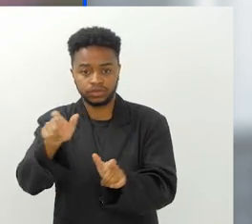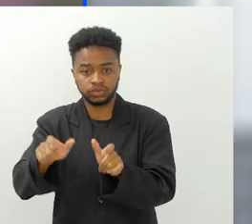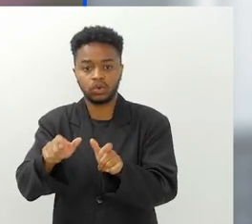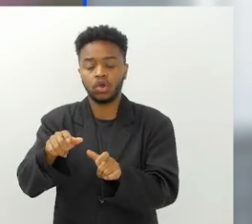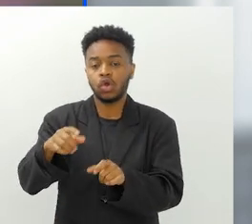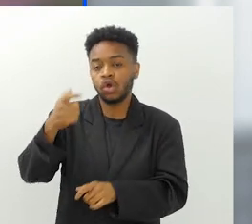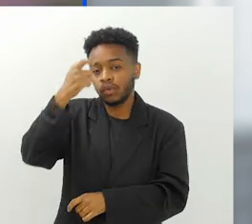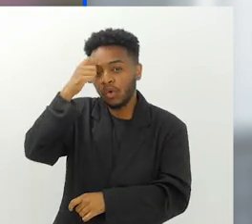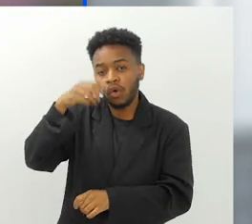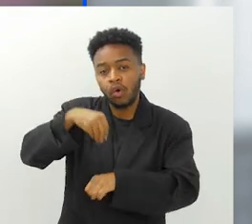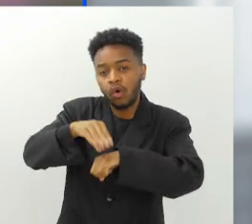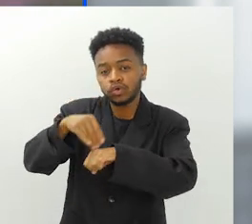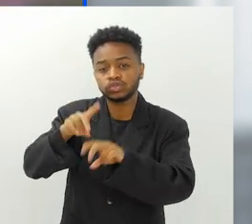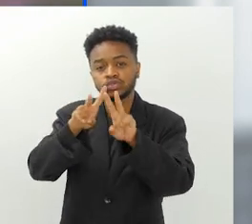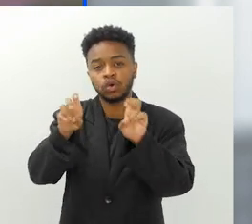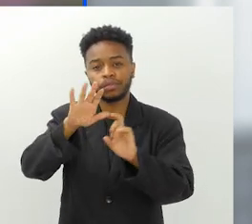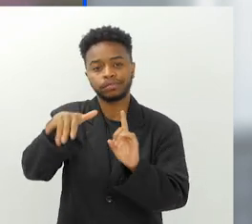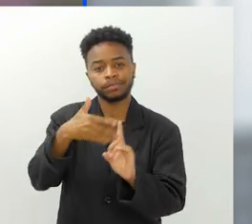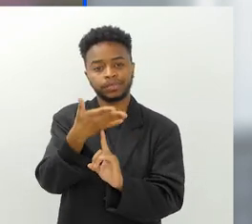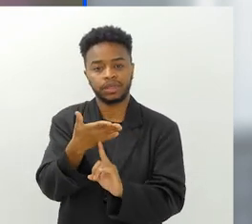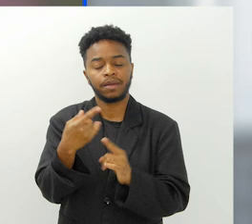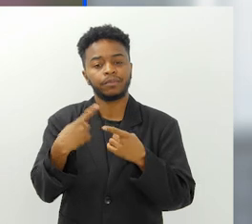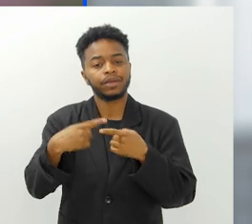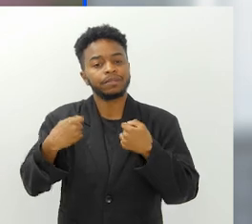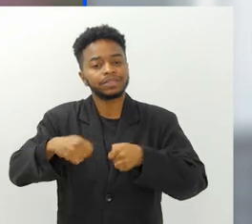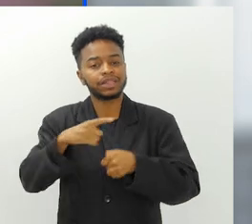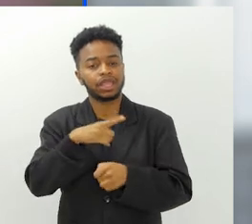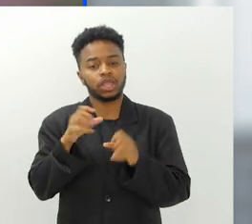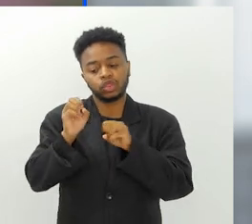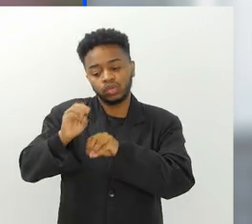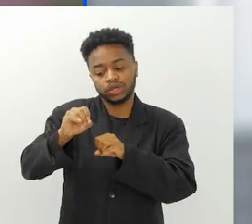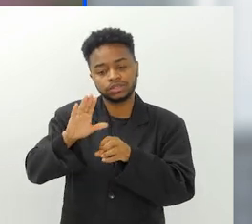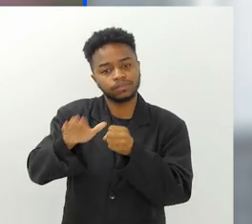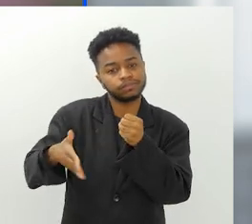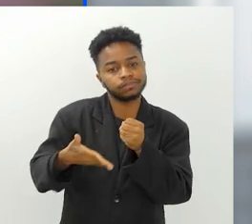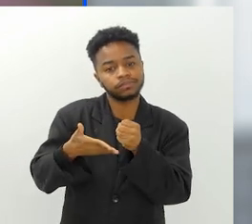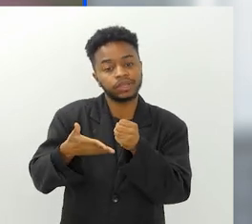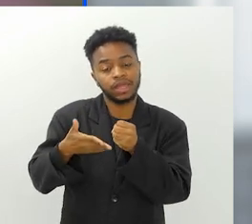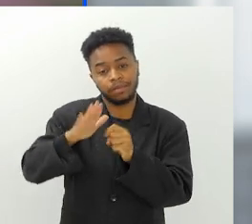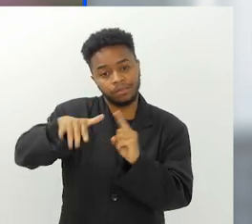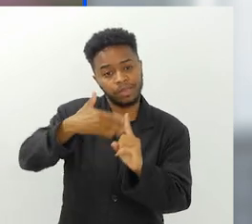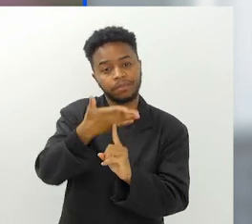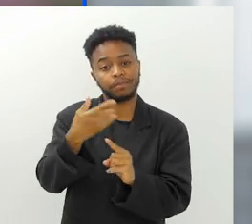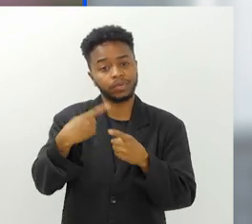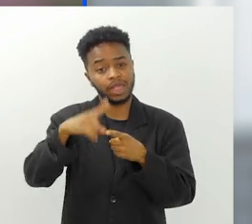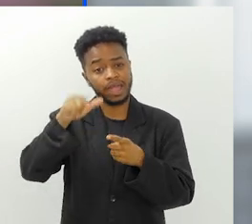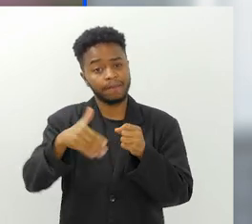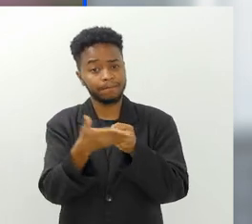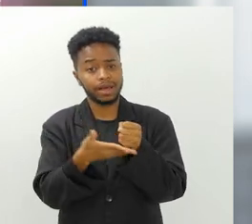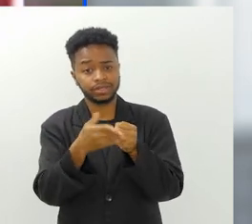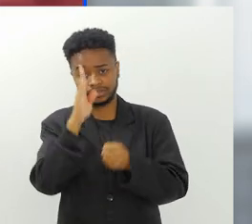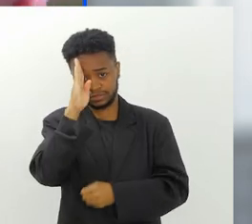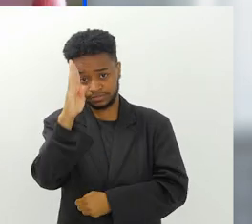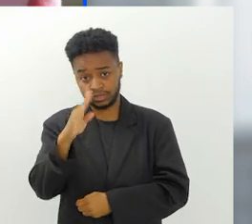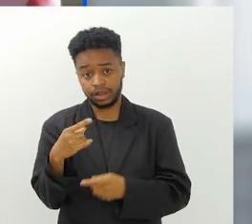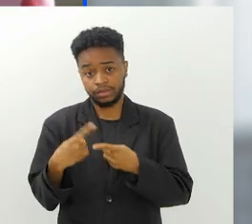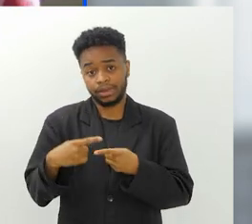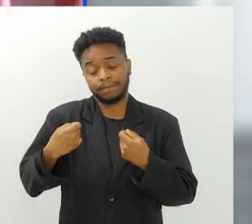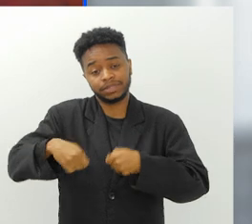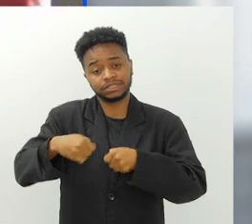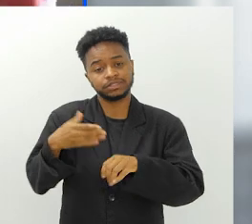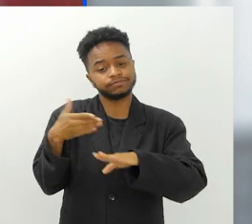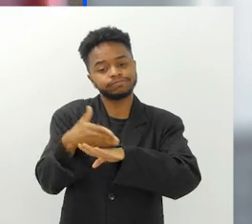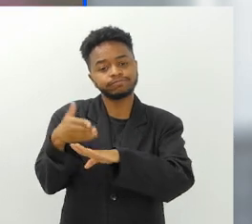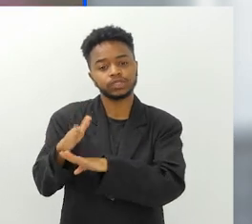uma conscientização ambiental, a famosa educação ambiental, que é a base de tudo. Então, nós precisamos, por